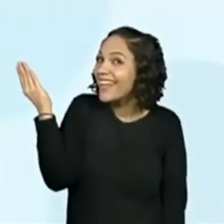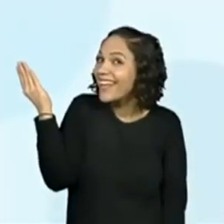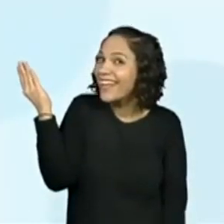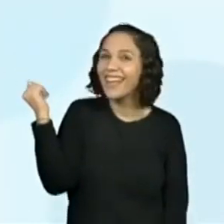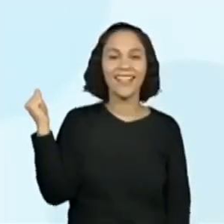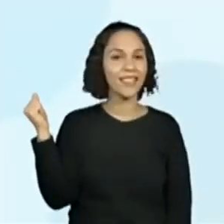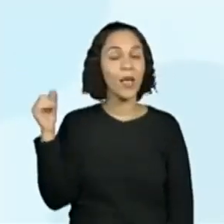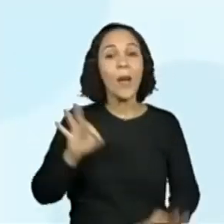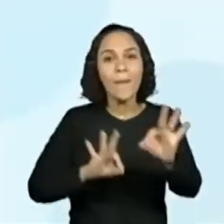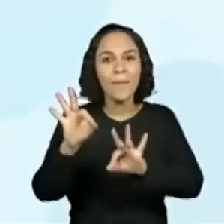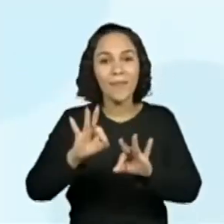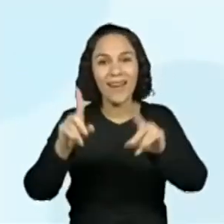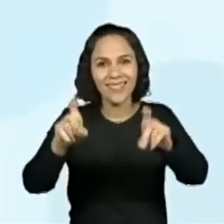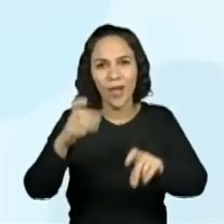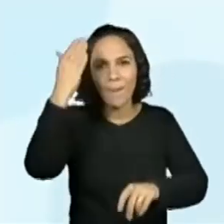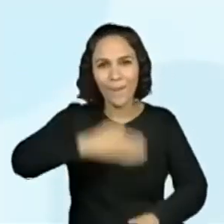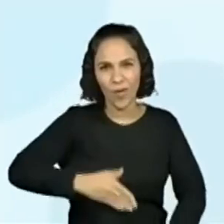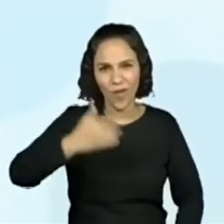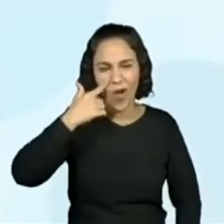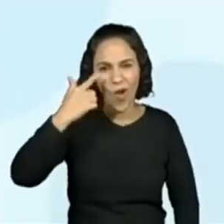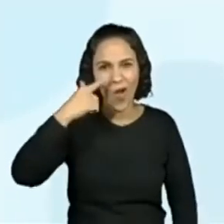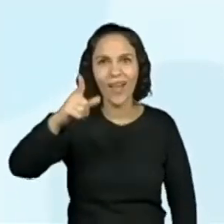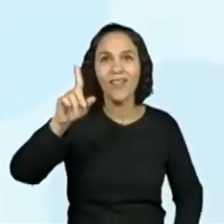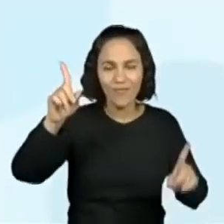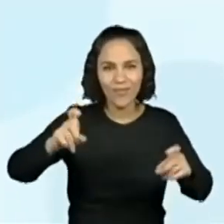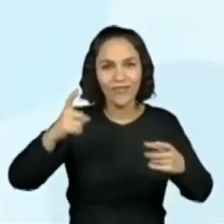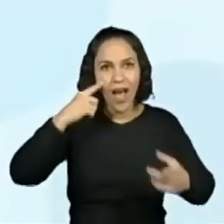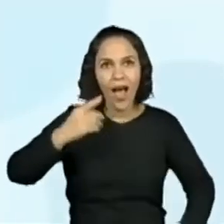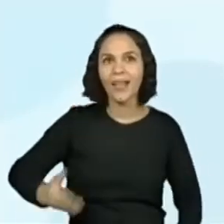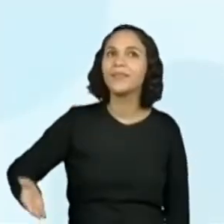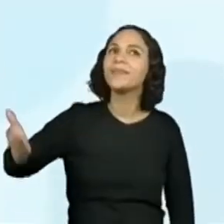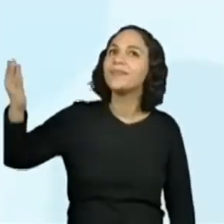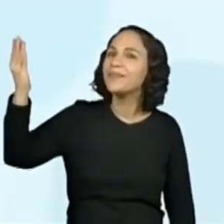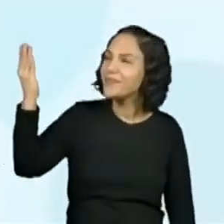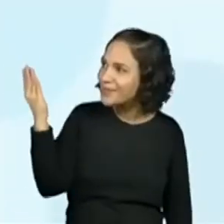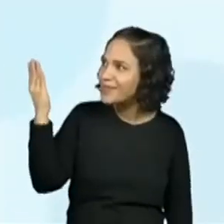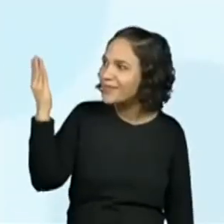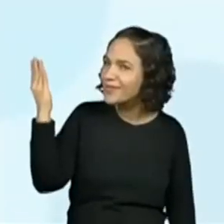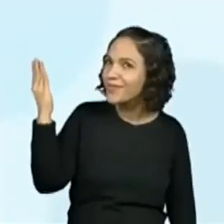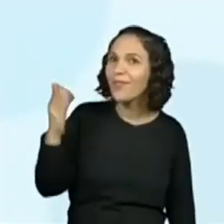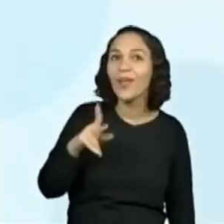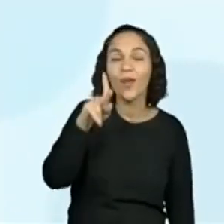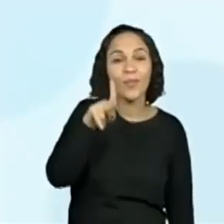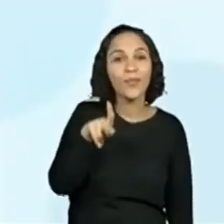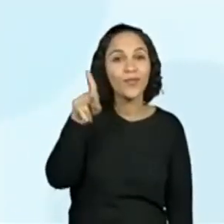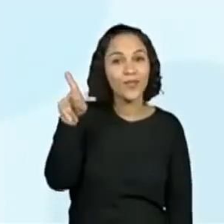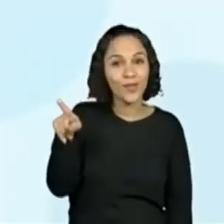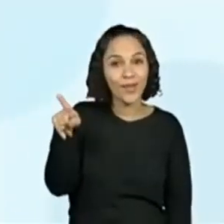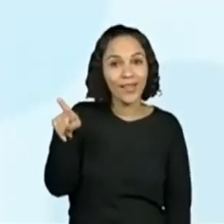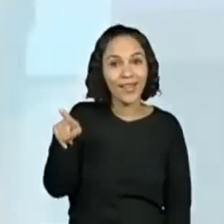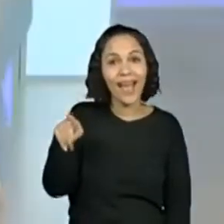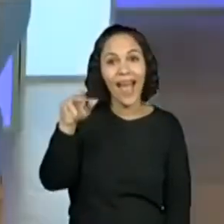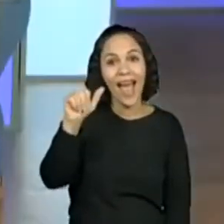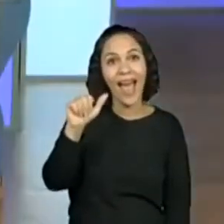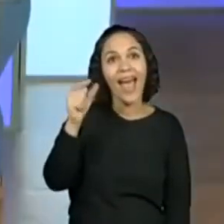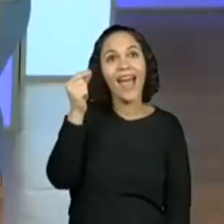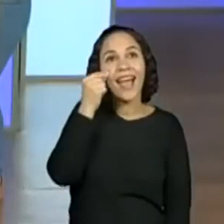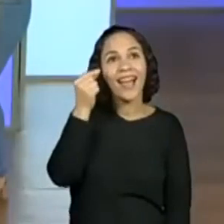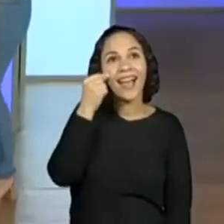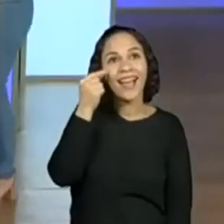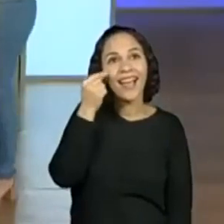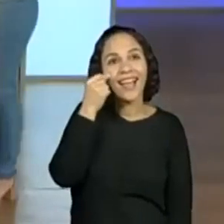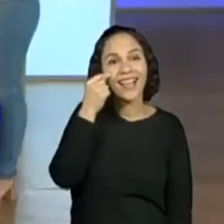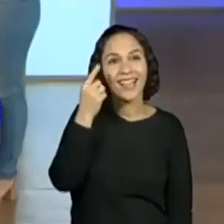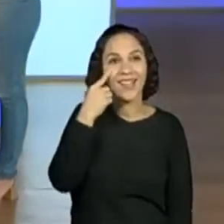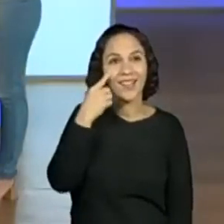Prepara o print, a fotografia da TV e tira uma foto aqui, ó. Professora Aline do lado da palavra ganhadora. Vai.